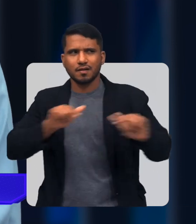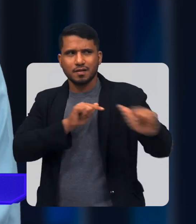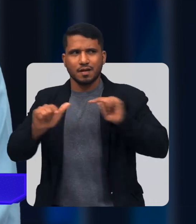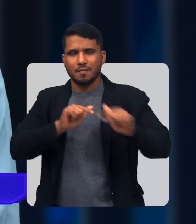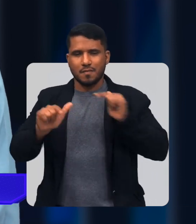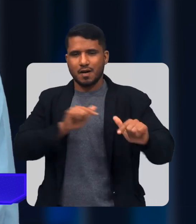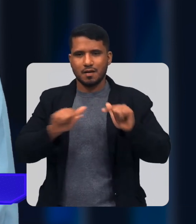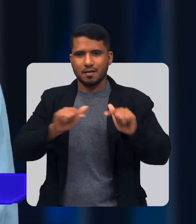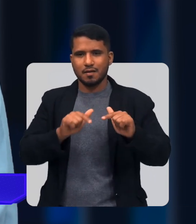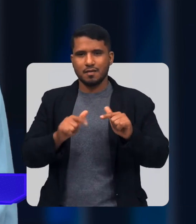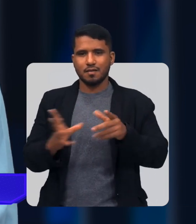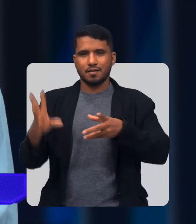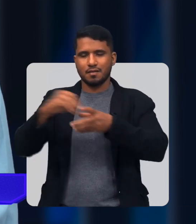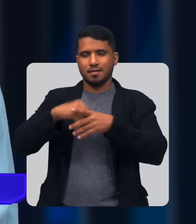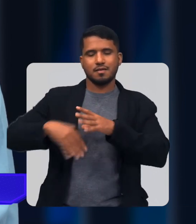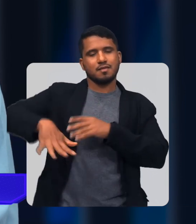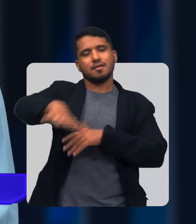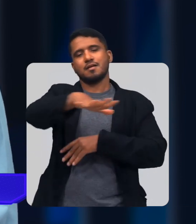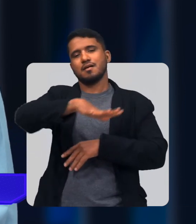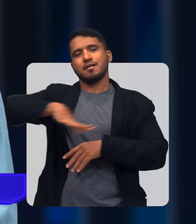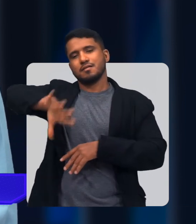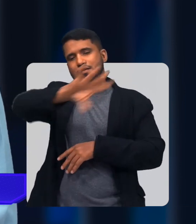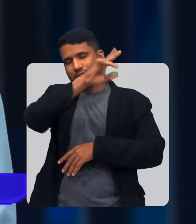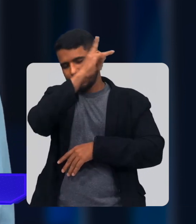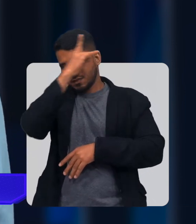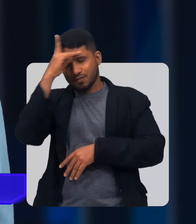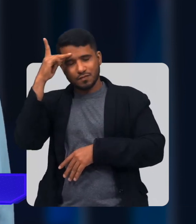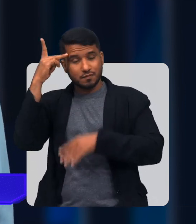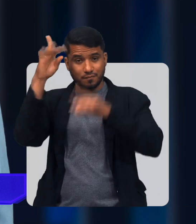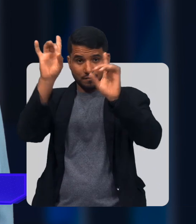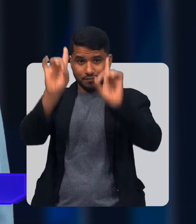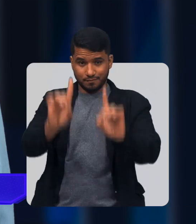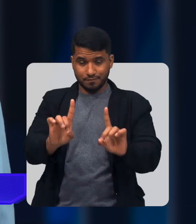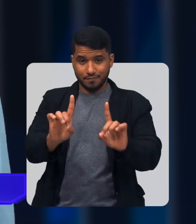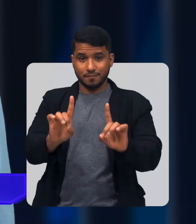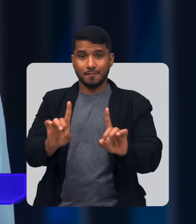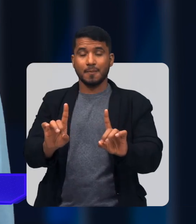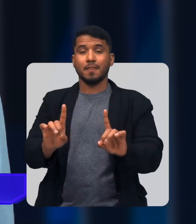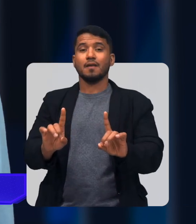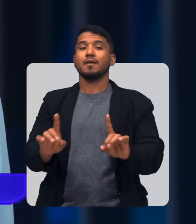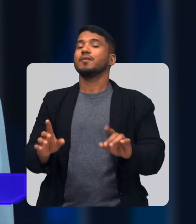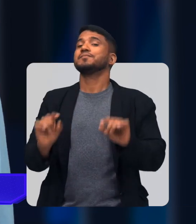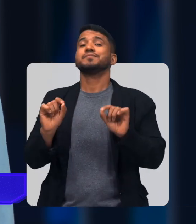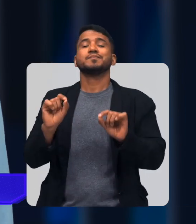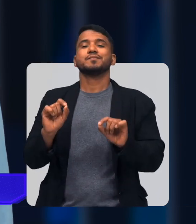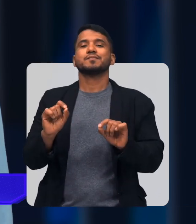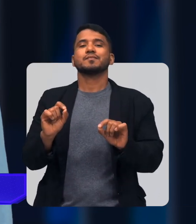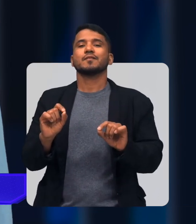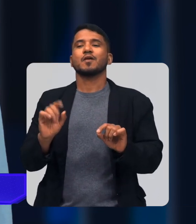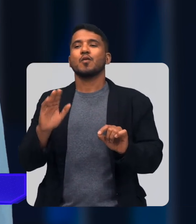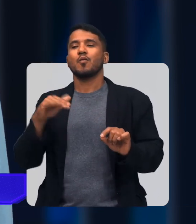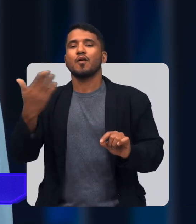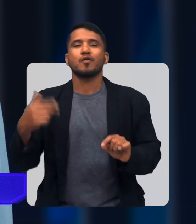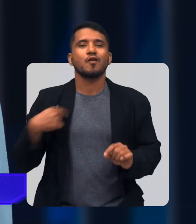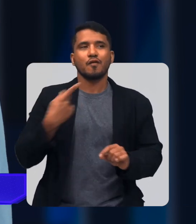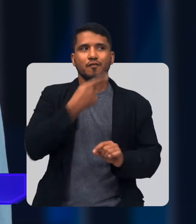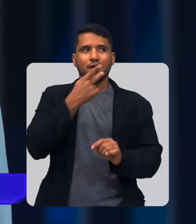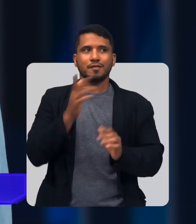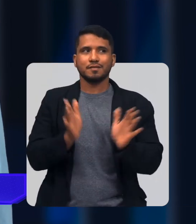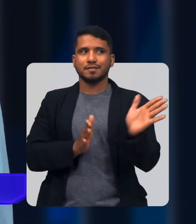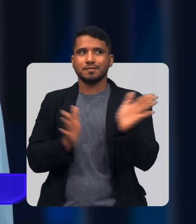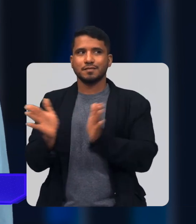trabalham Dentro da área Das pessoas Com deficiência Afinal de contas Quando nós falamos Em